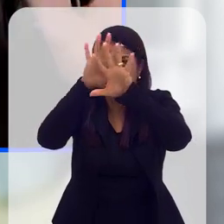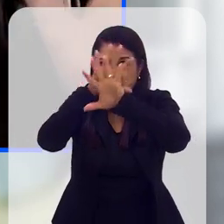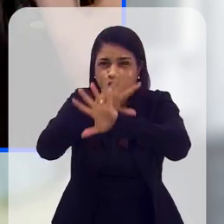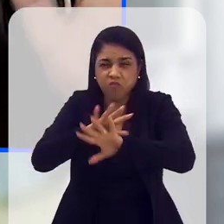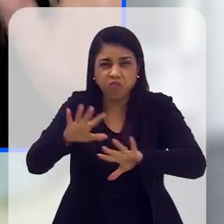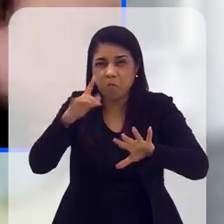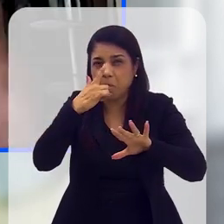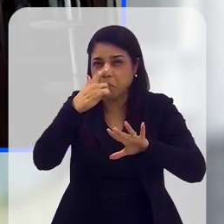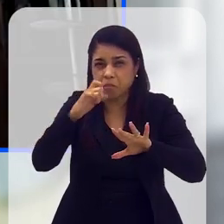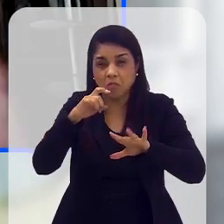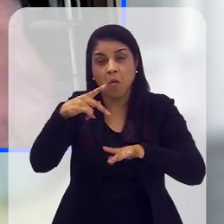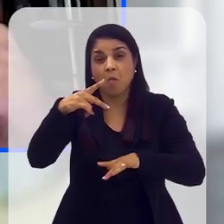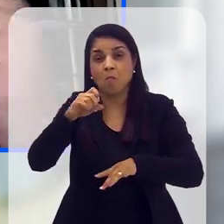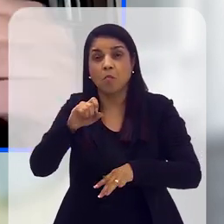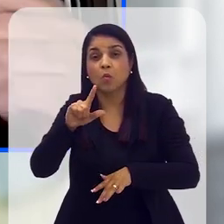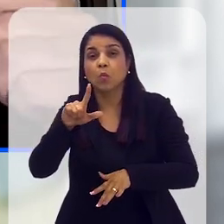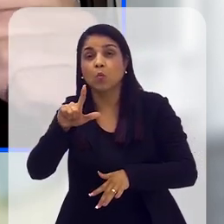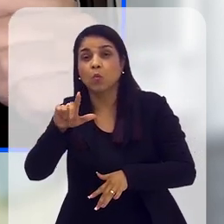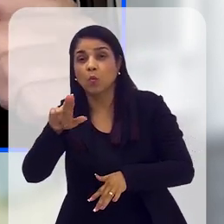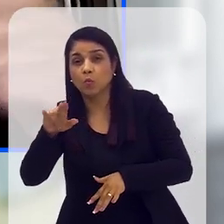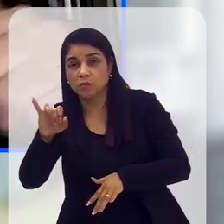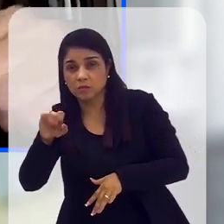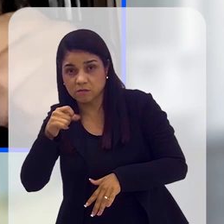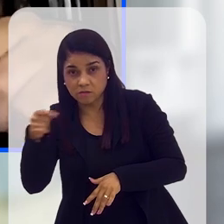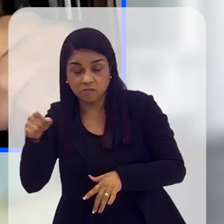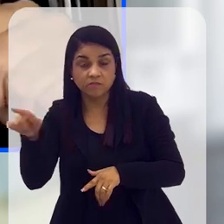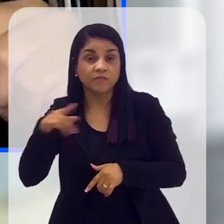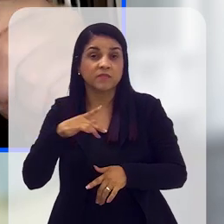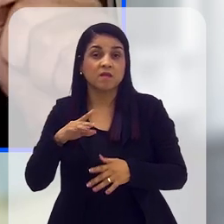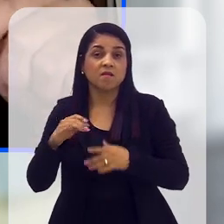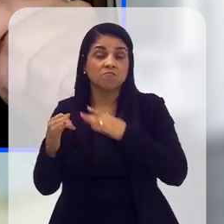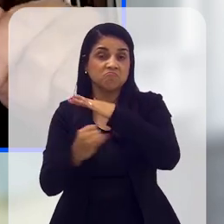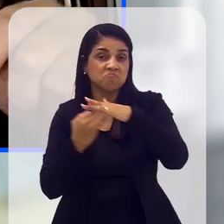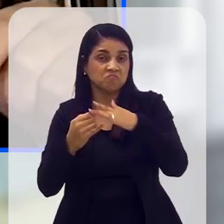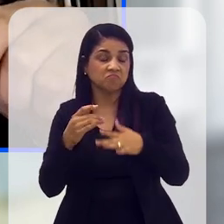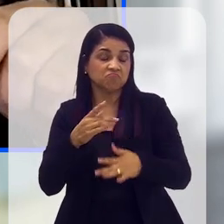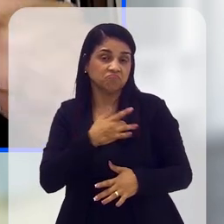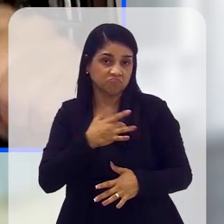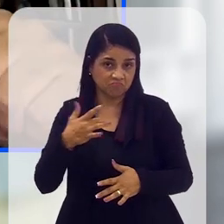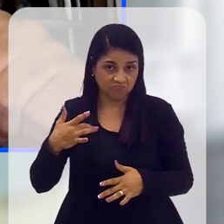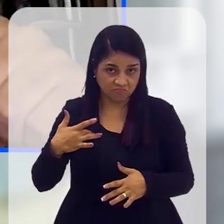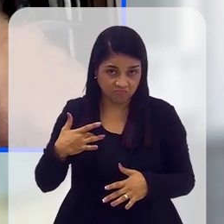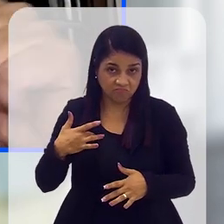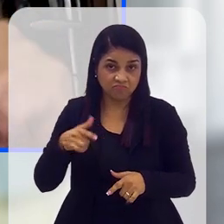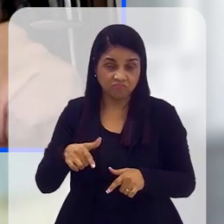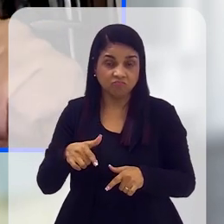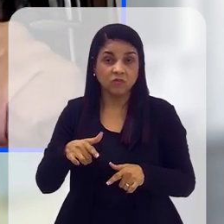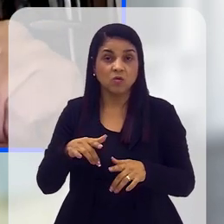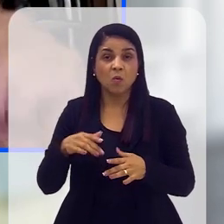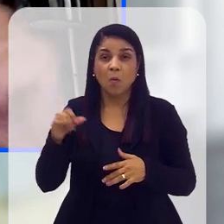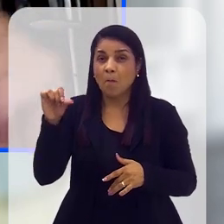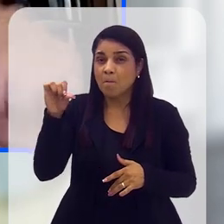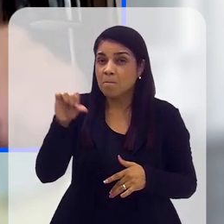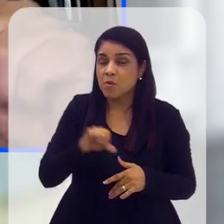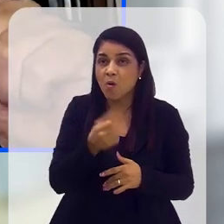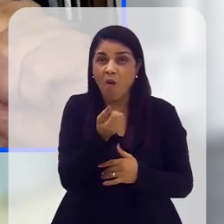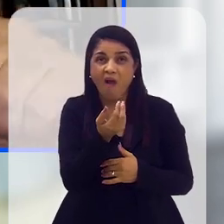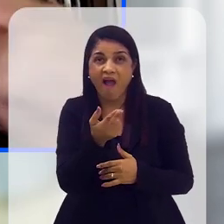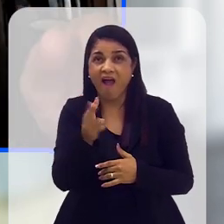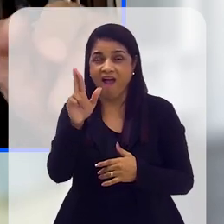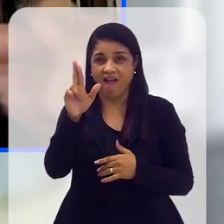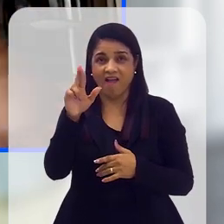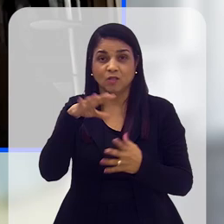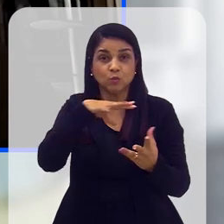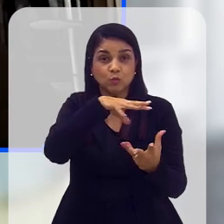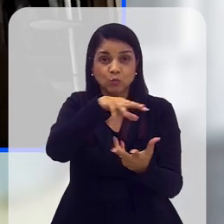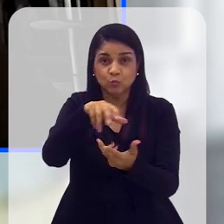vê mais nada. foi o pior... Foi causado pela Organização Mundial da Saúde, naquele momento, a pior qualidade de ar